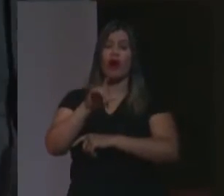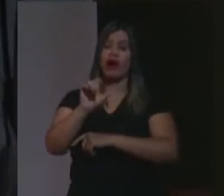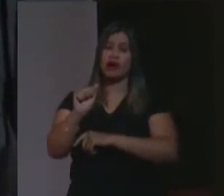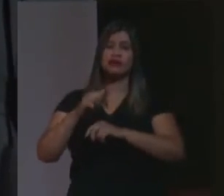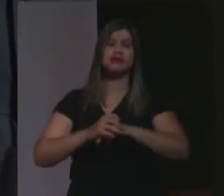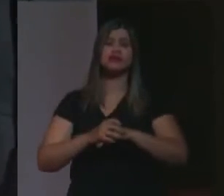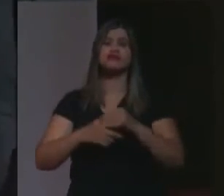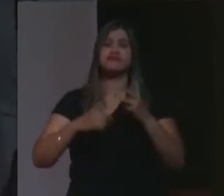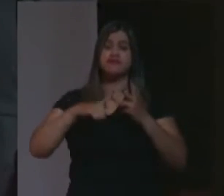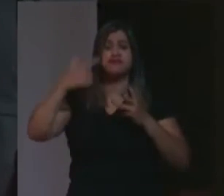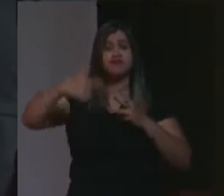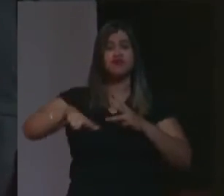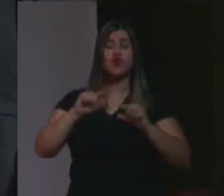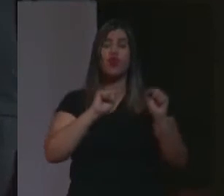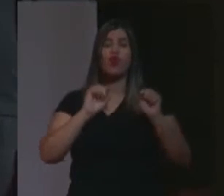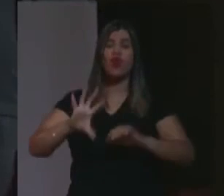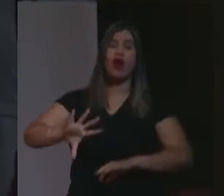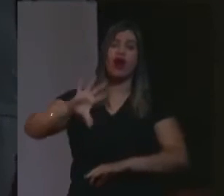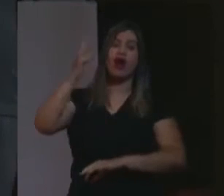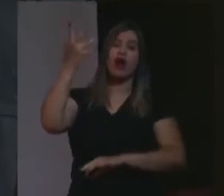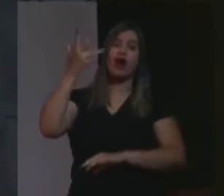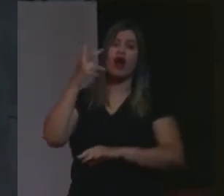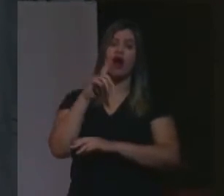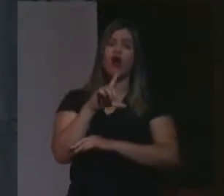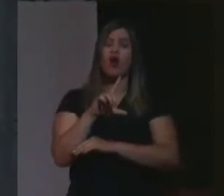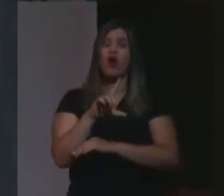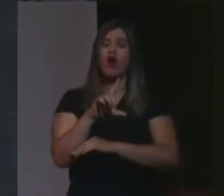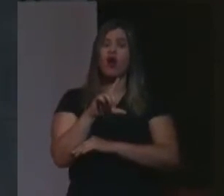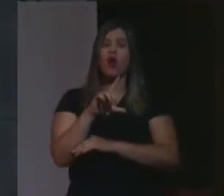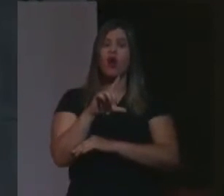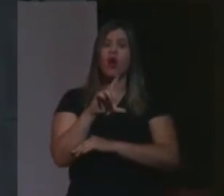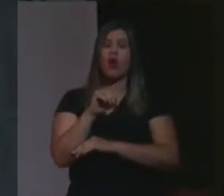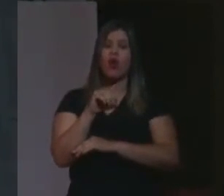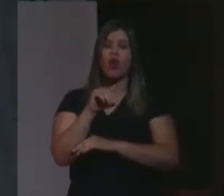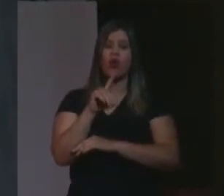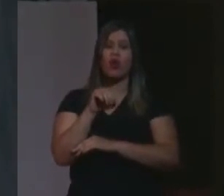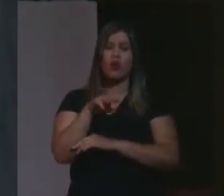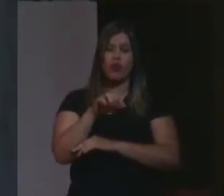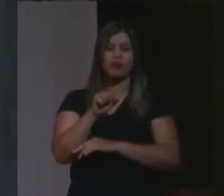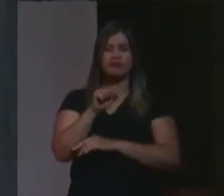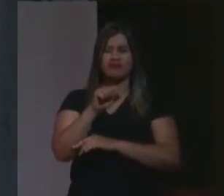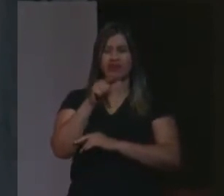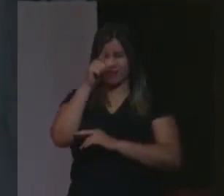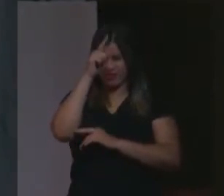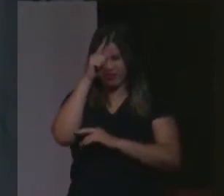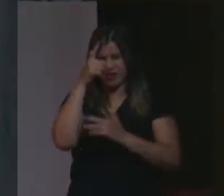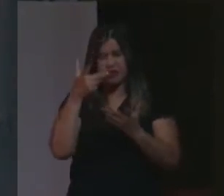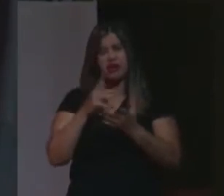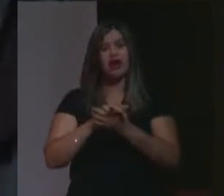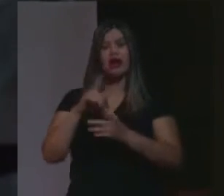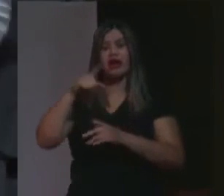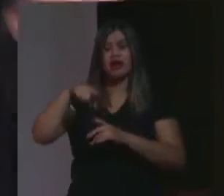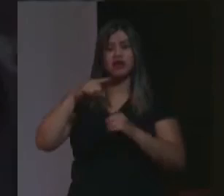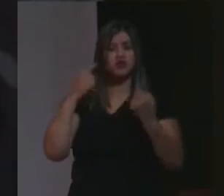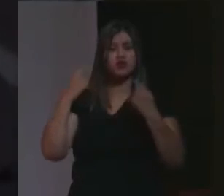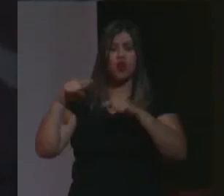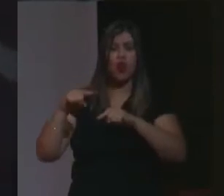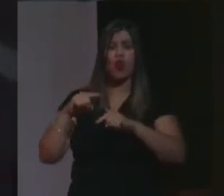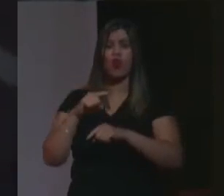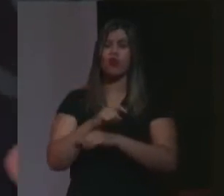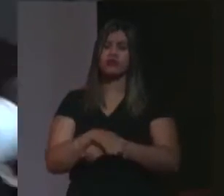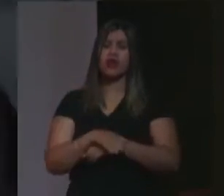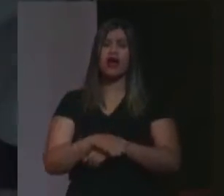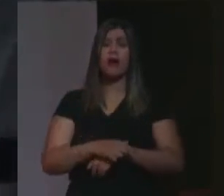o que aconteceu, o Zlodobom Milozevic foi condenado no TPI foi o que aconteceu na